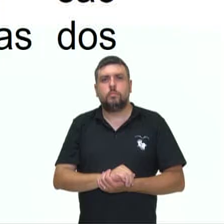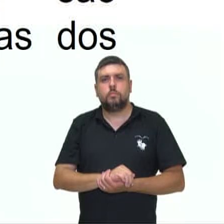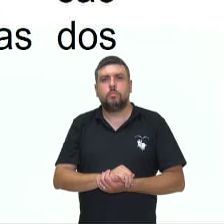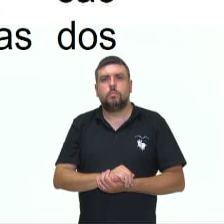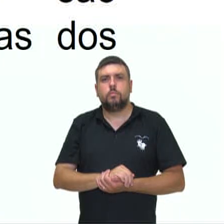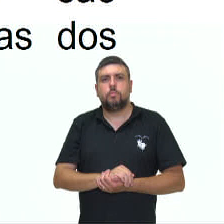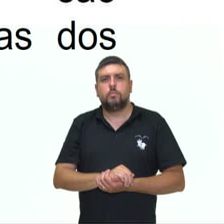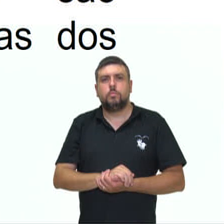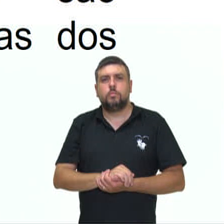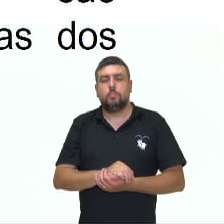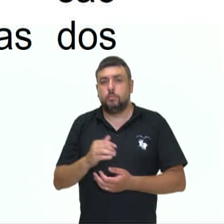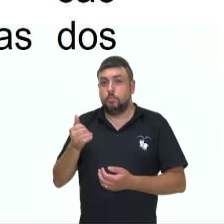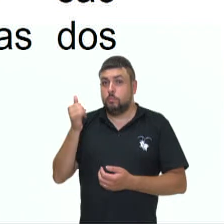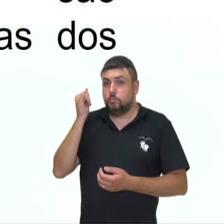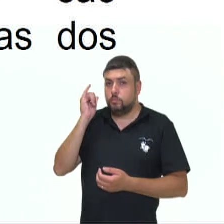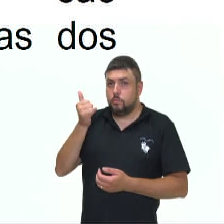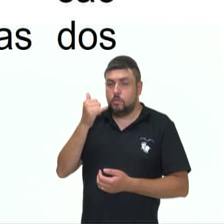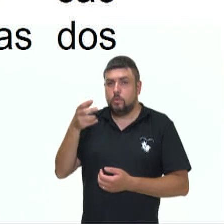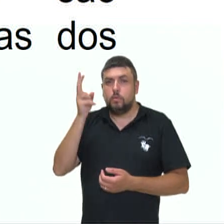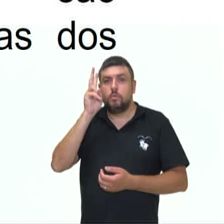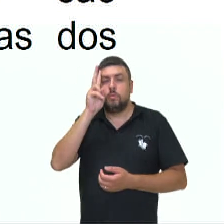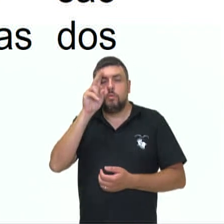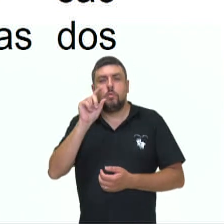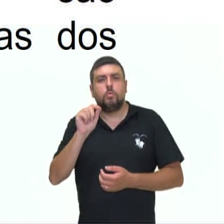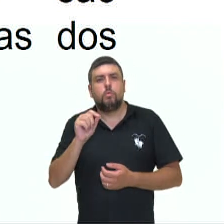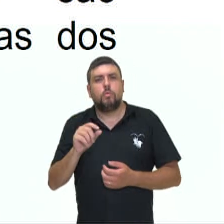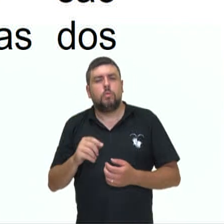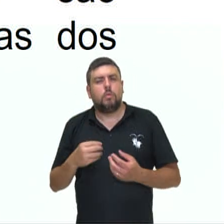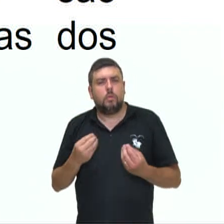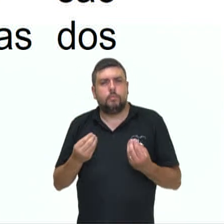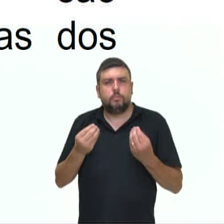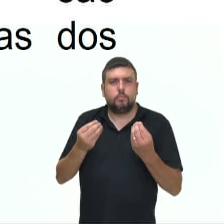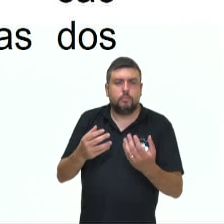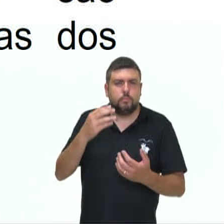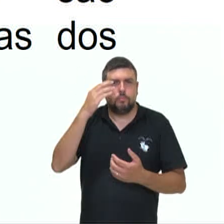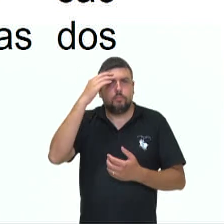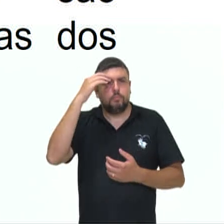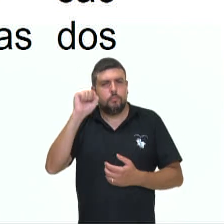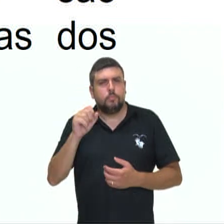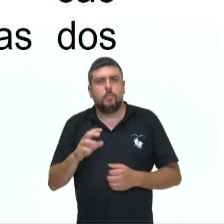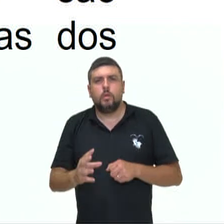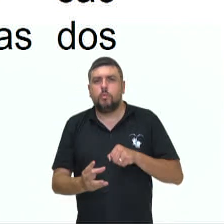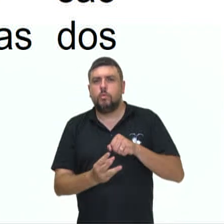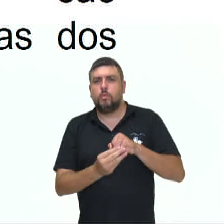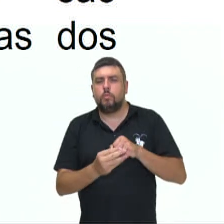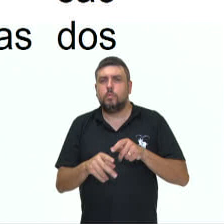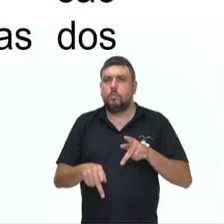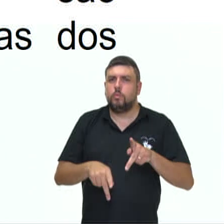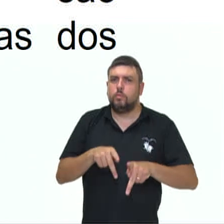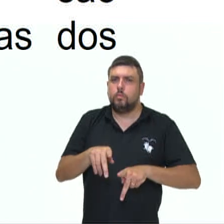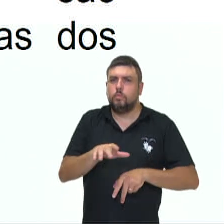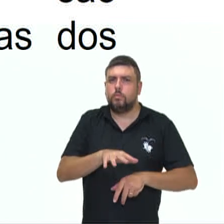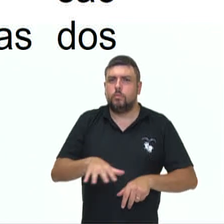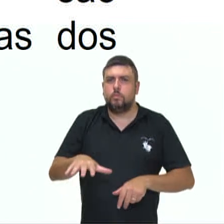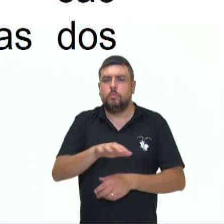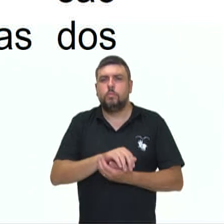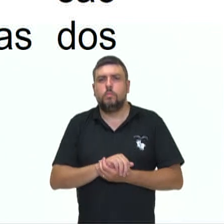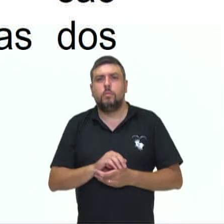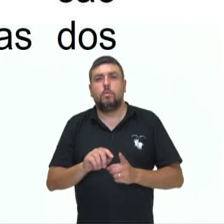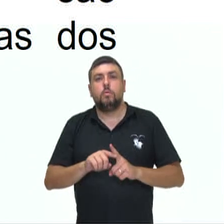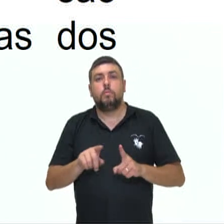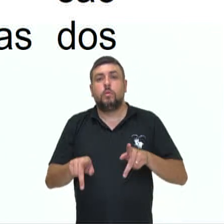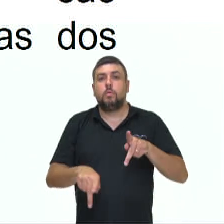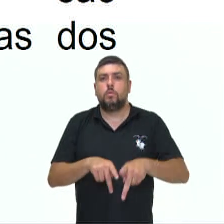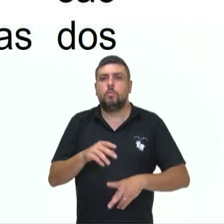contação de história traz a sabedoria e o conhecimento dos povos em geral, mas os povos indígenas, até hoje,